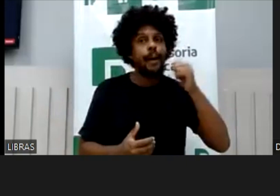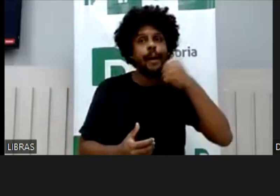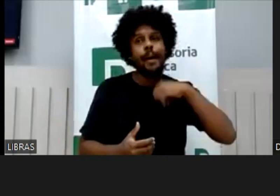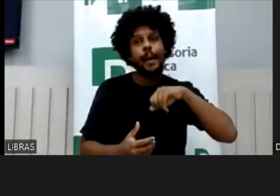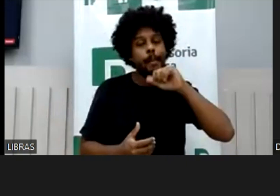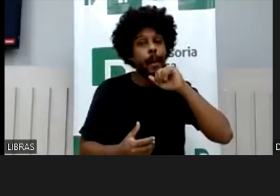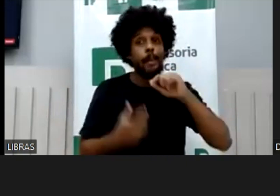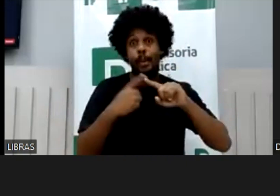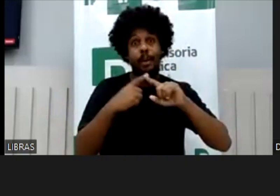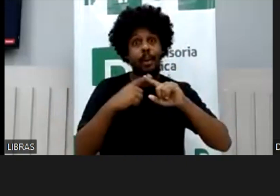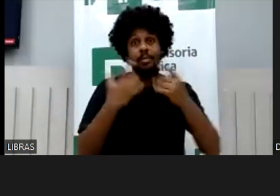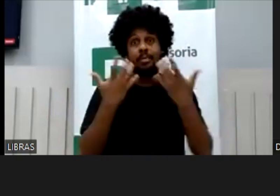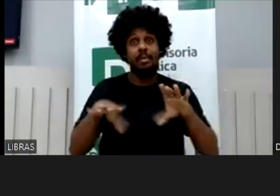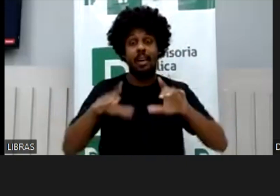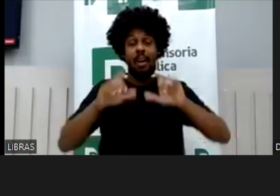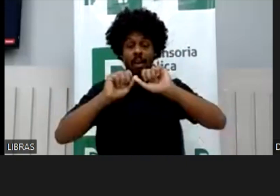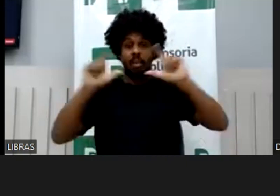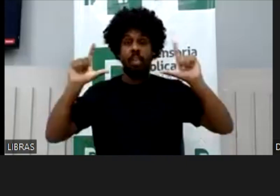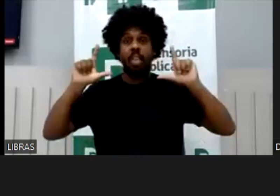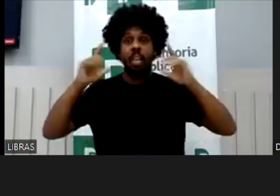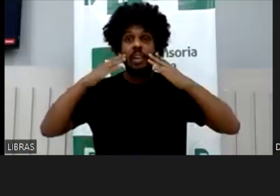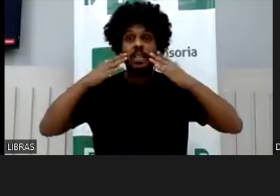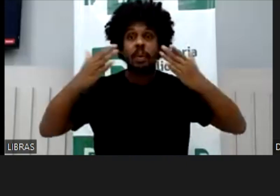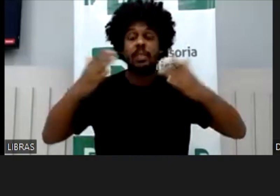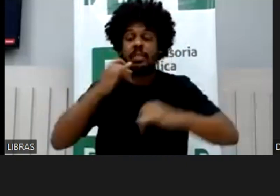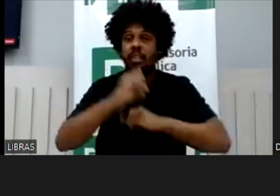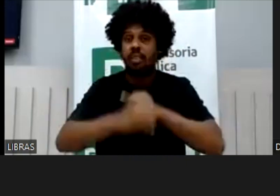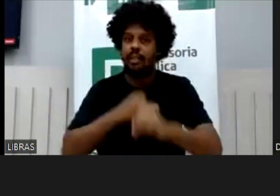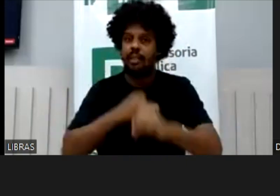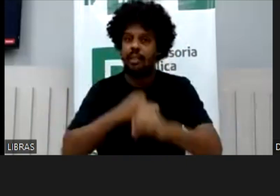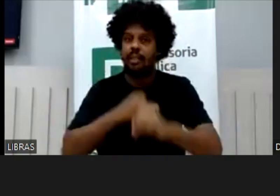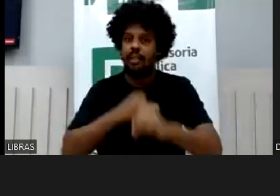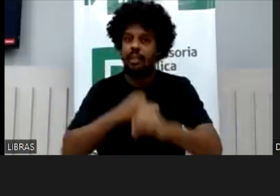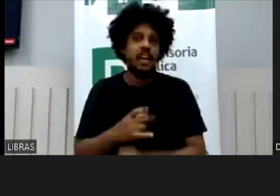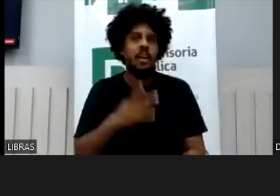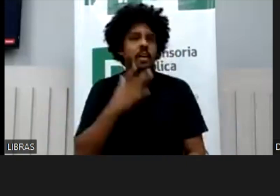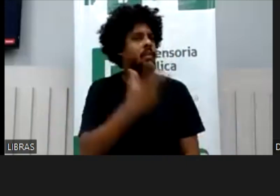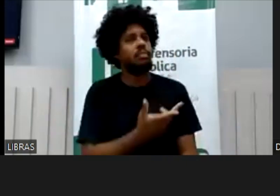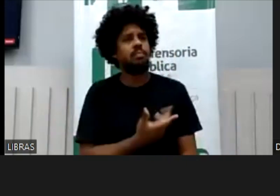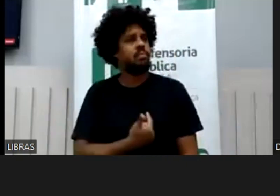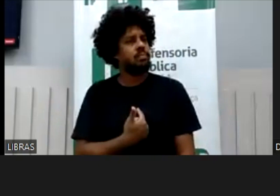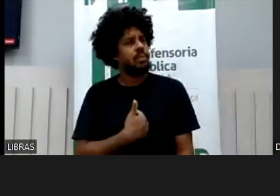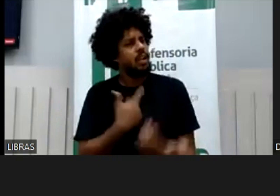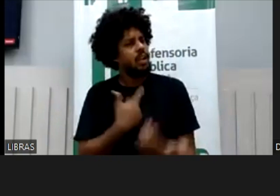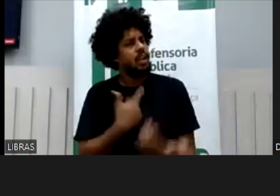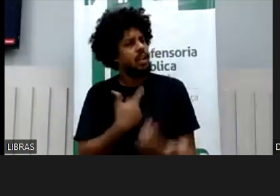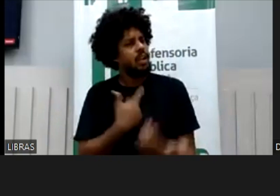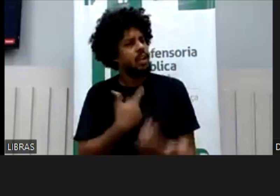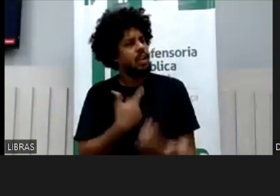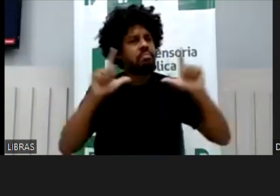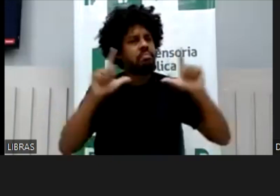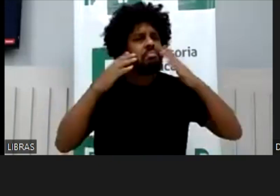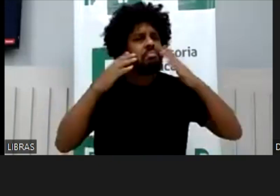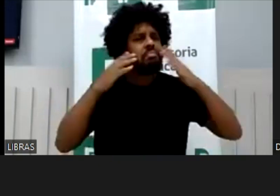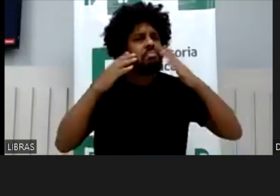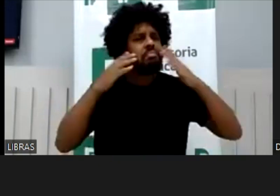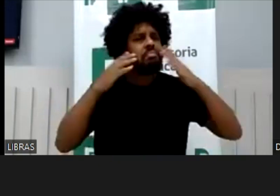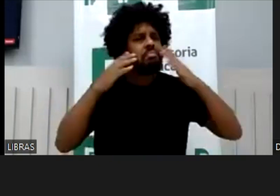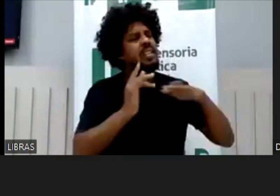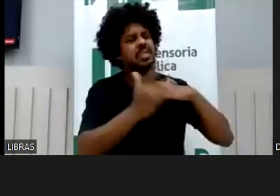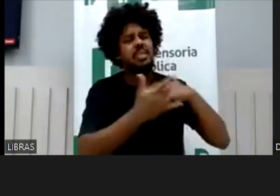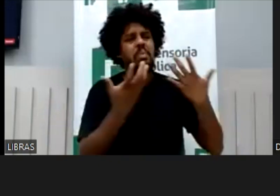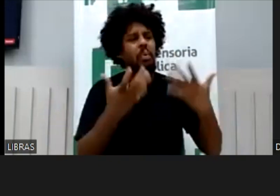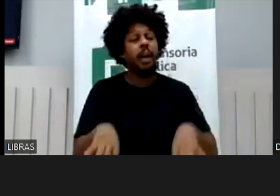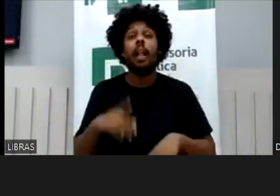dizer que não quero, não quero mãe, não quero pai ser exposto. Se você está me expondo nas suas redes sociais, então eles estão buscando o judiciário